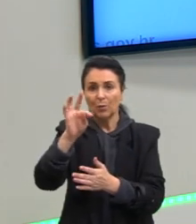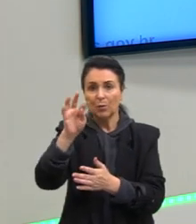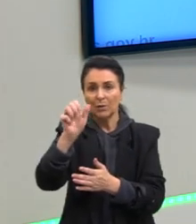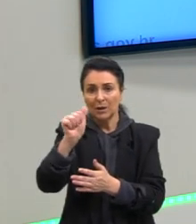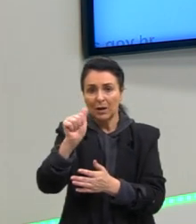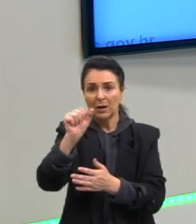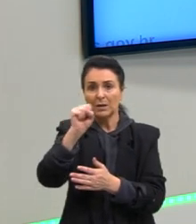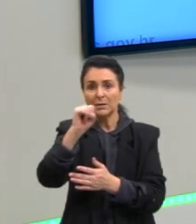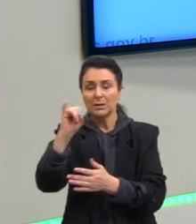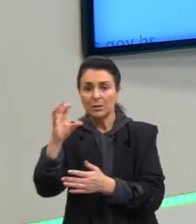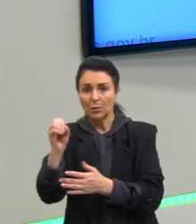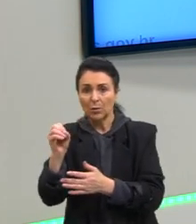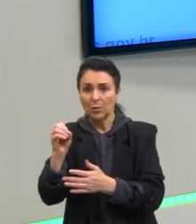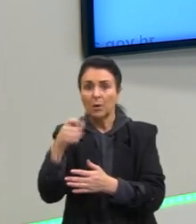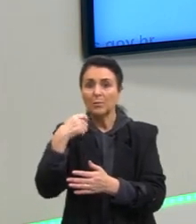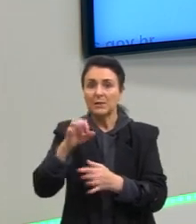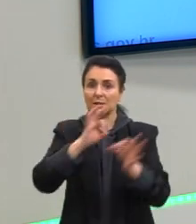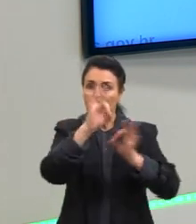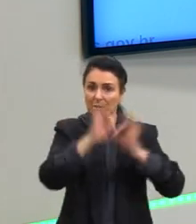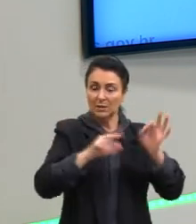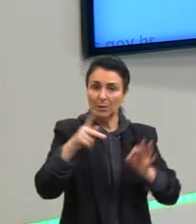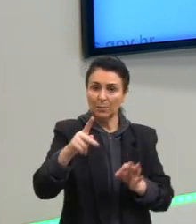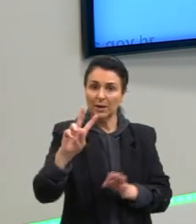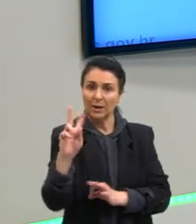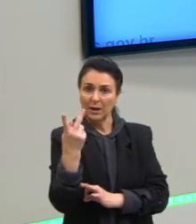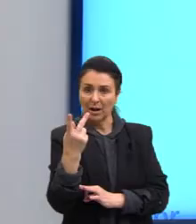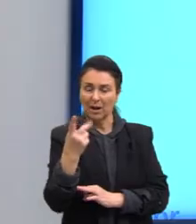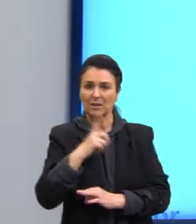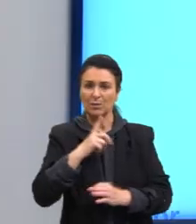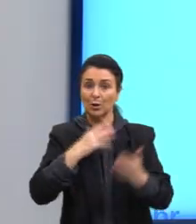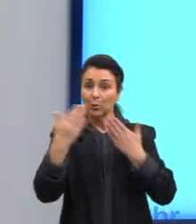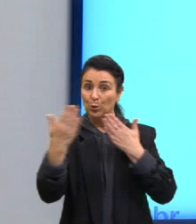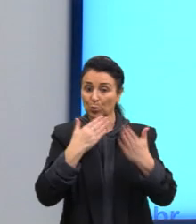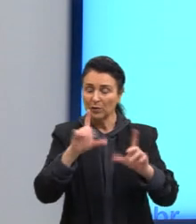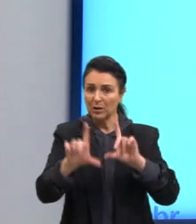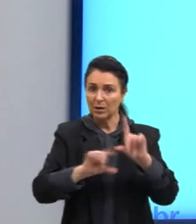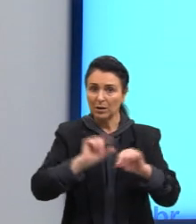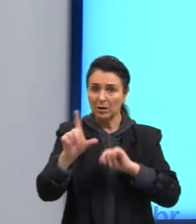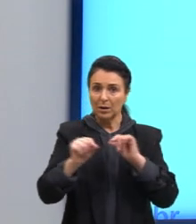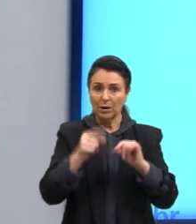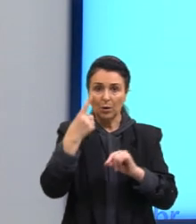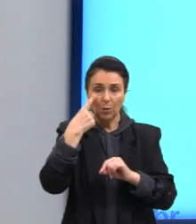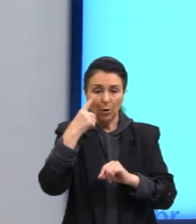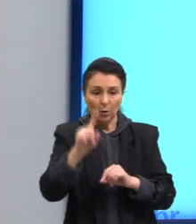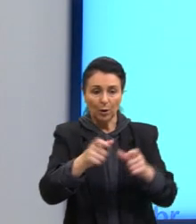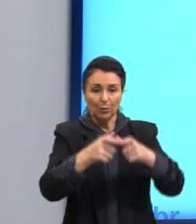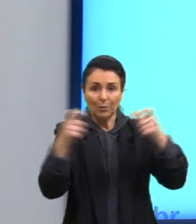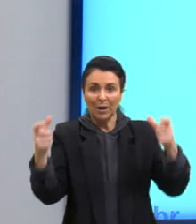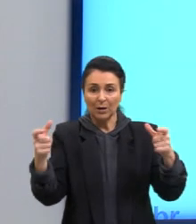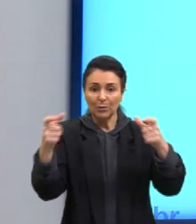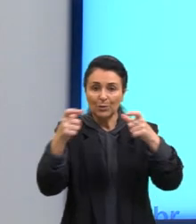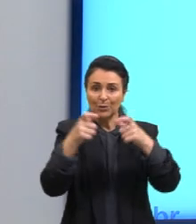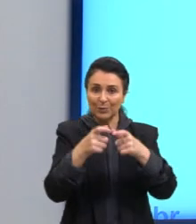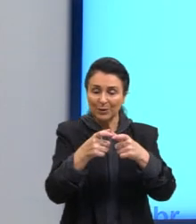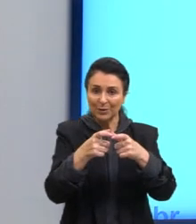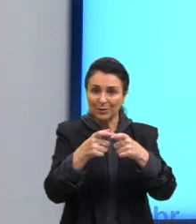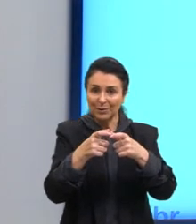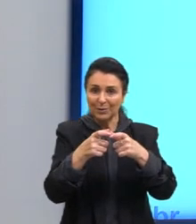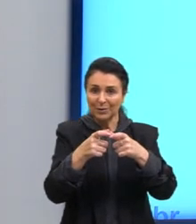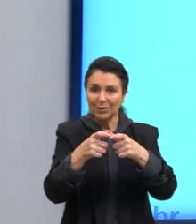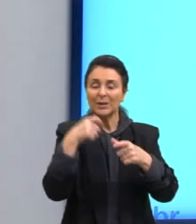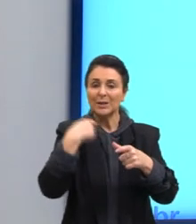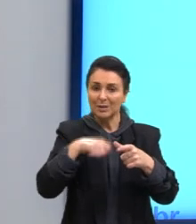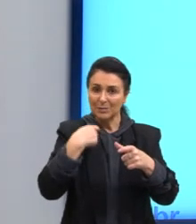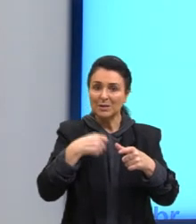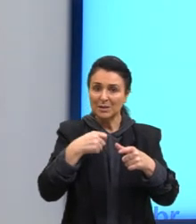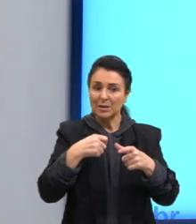além de ter a correção do pH, se eu ficar na dúvida nas alternativas, eu vou olhar os macro e os micro. O potássio precisa ser, sim,